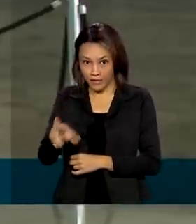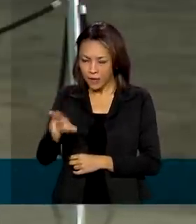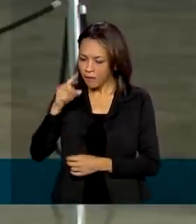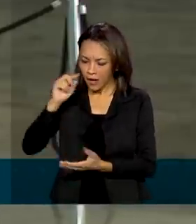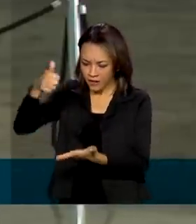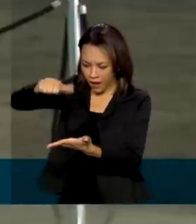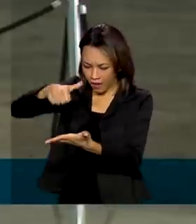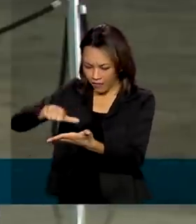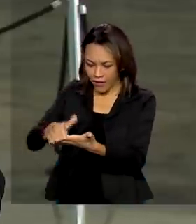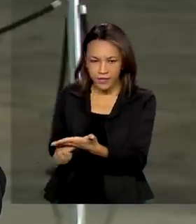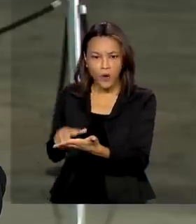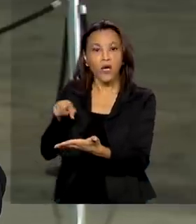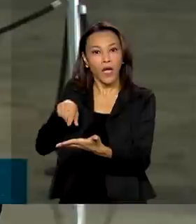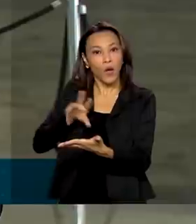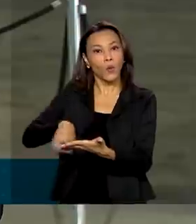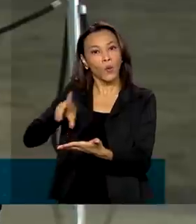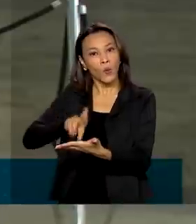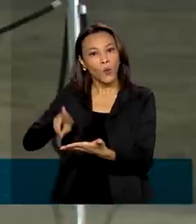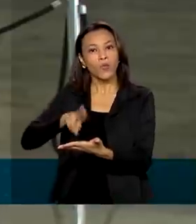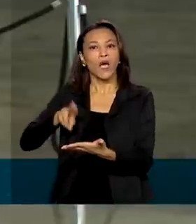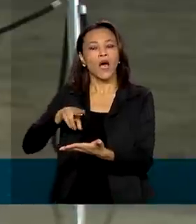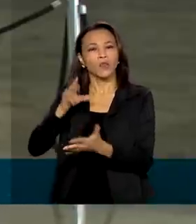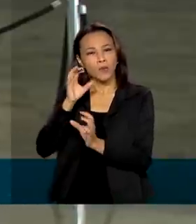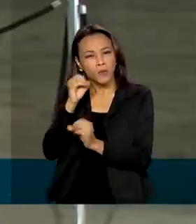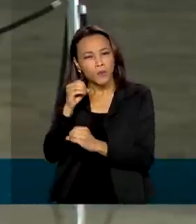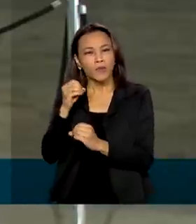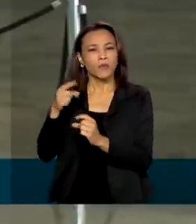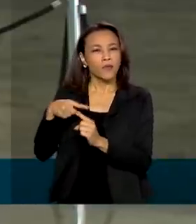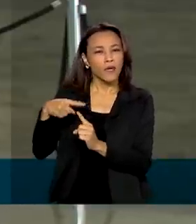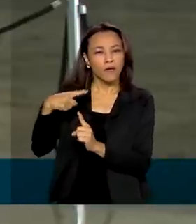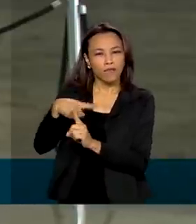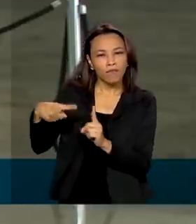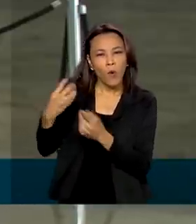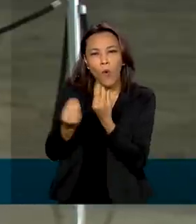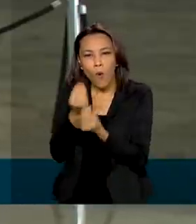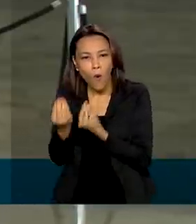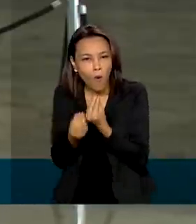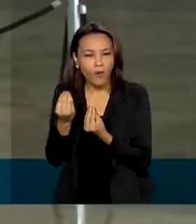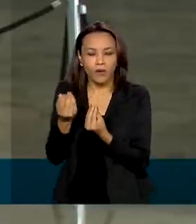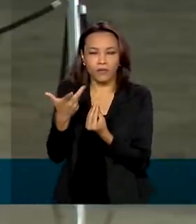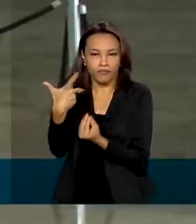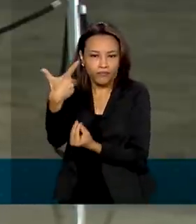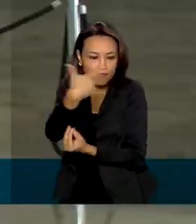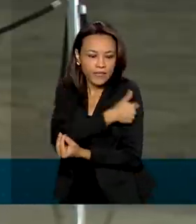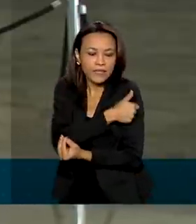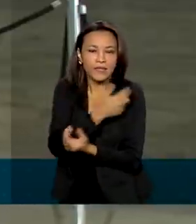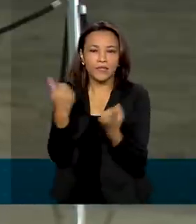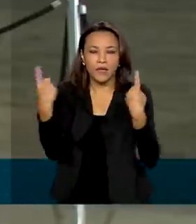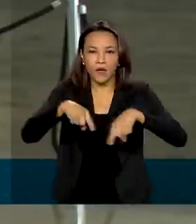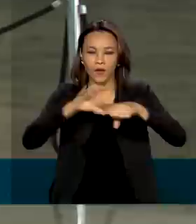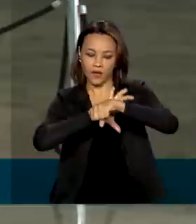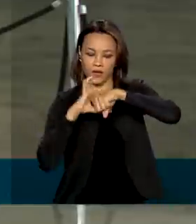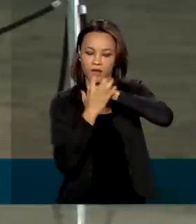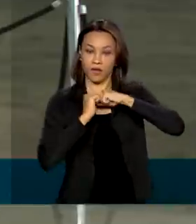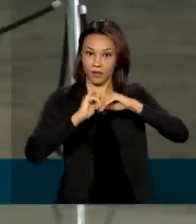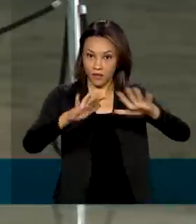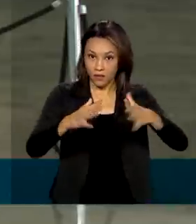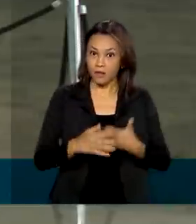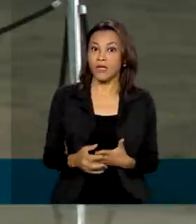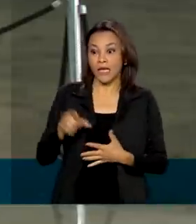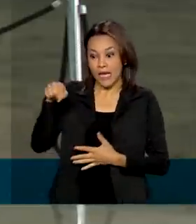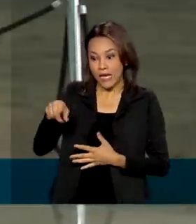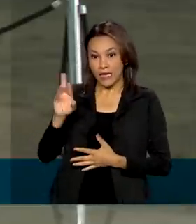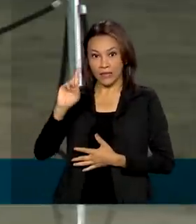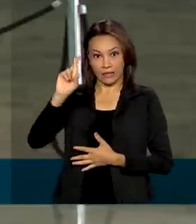utilizado pelos laboratórios para apresentar dados parciais sobre a situação da vacina contra a Covid-19. Neste caso do